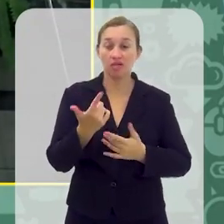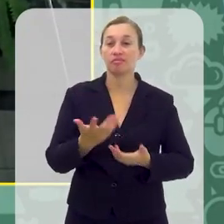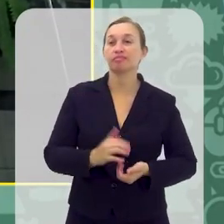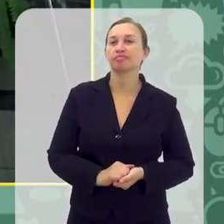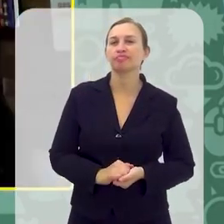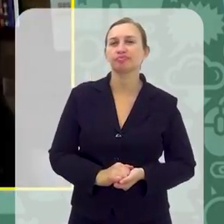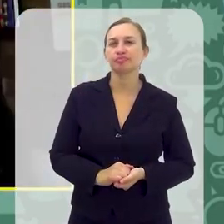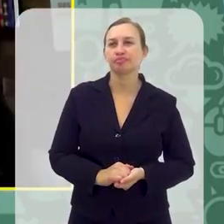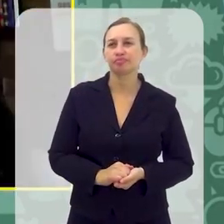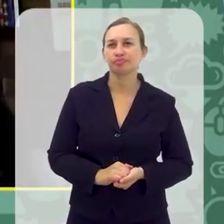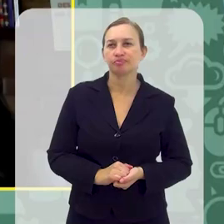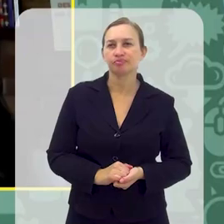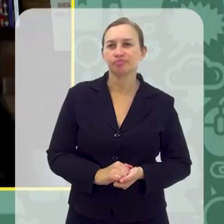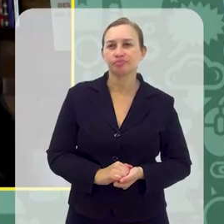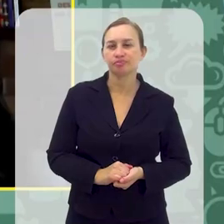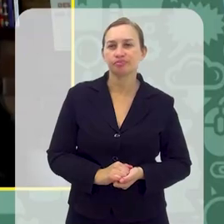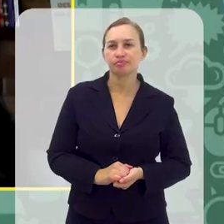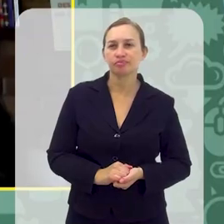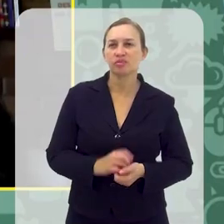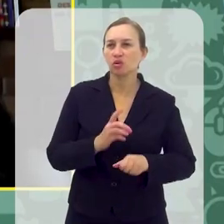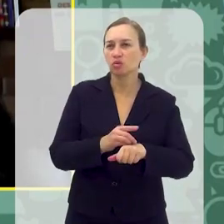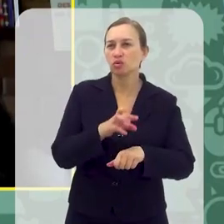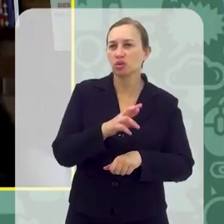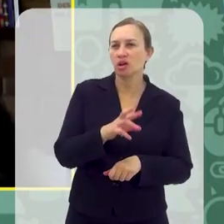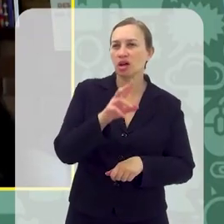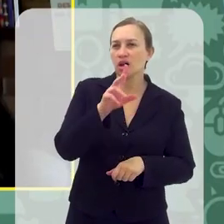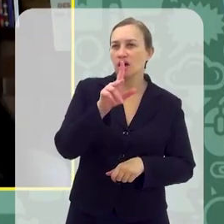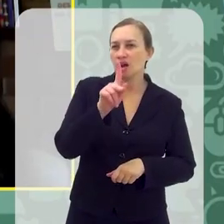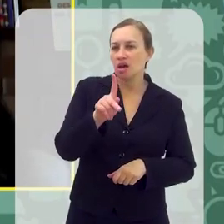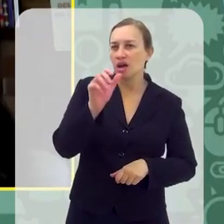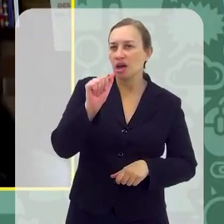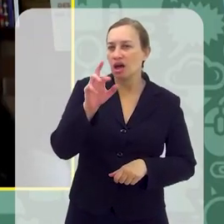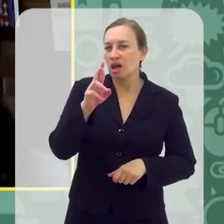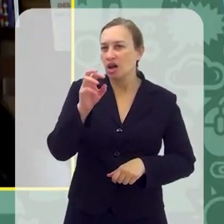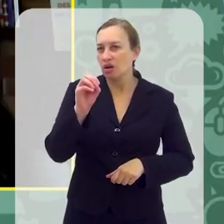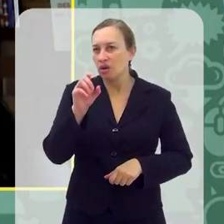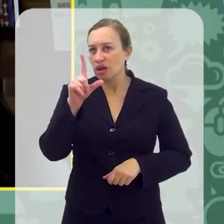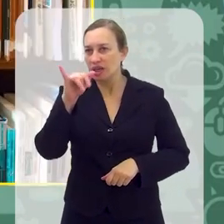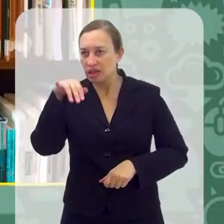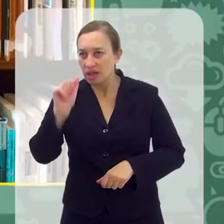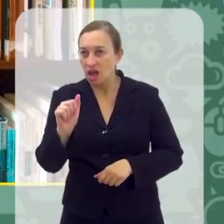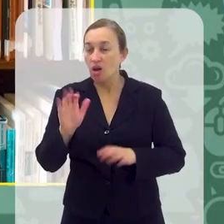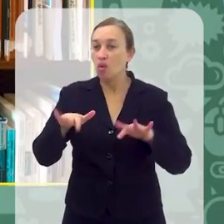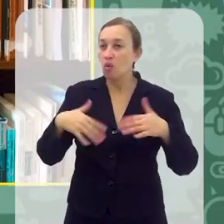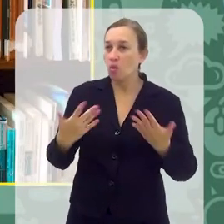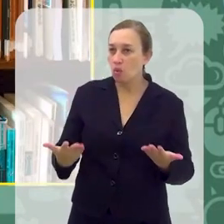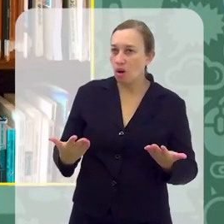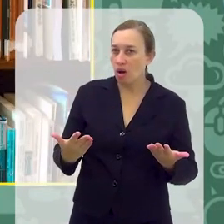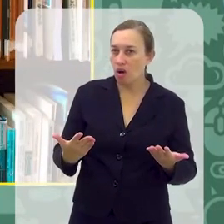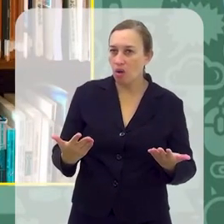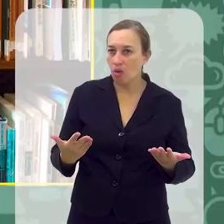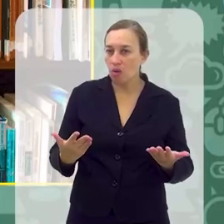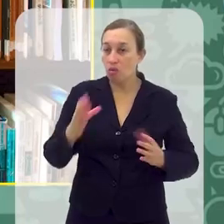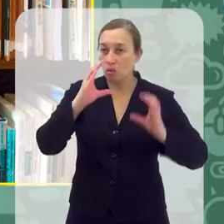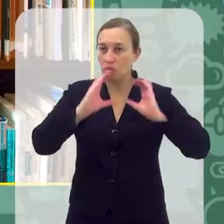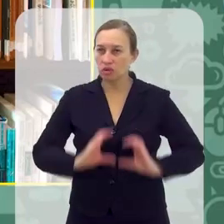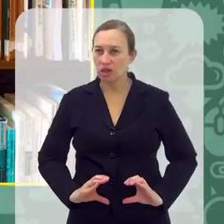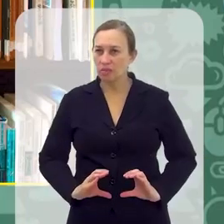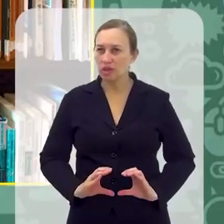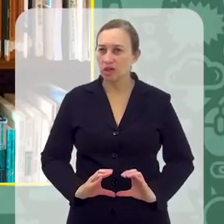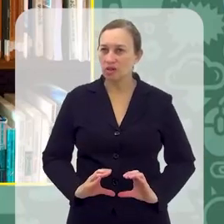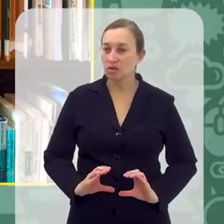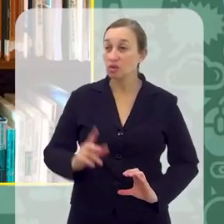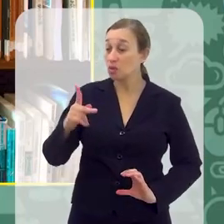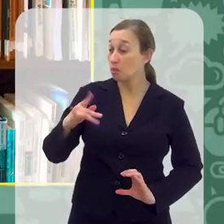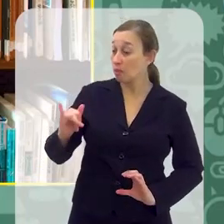do seu entorno. E, doutora Carolina, quais são os sinais, assim, até para os pais perceberem que os filhos